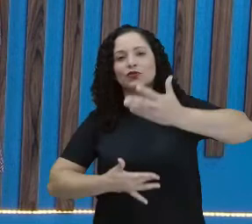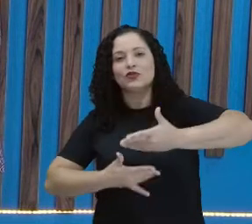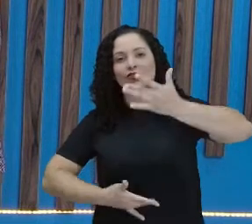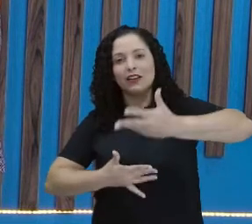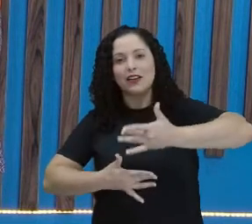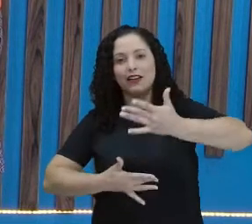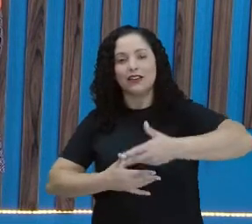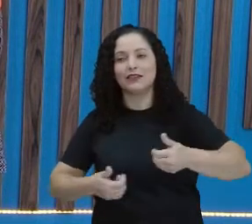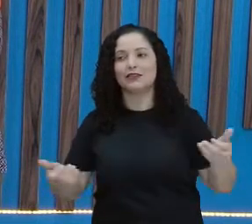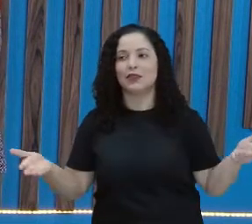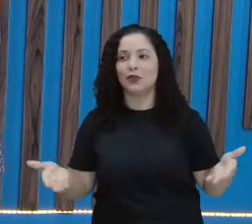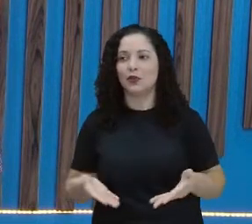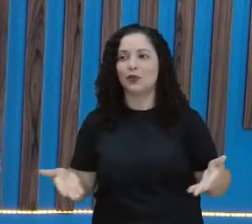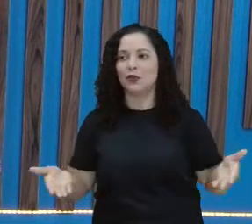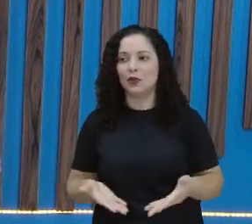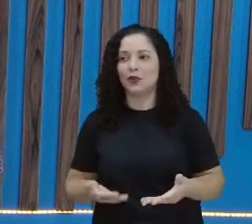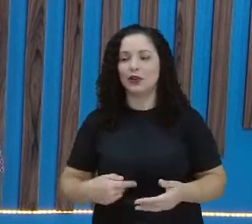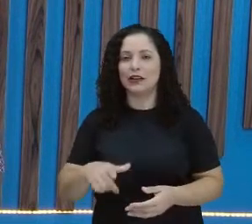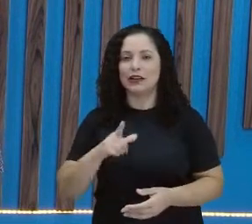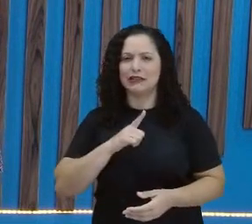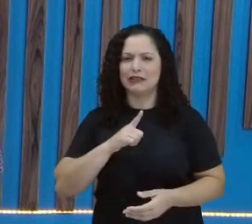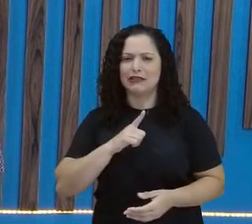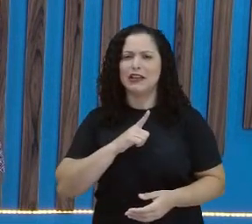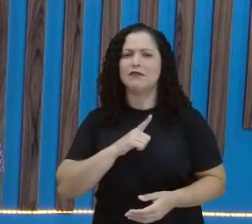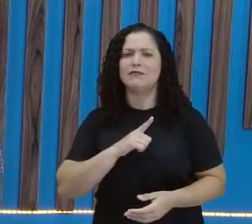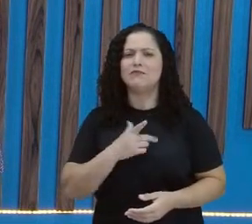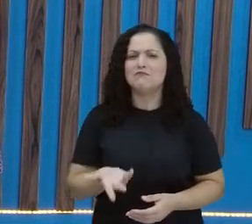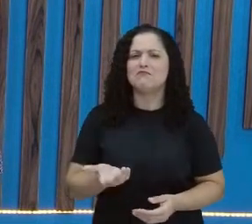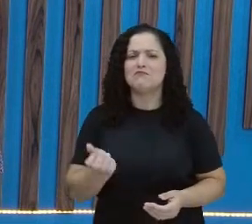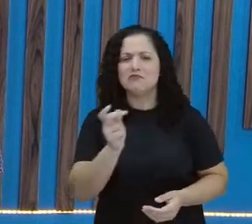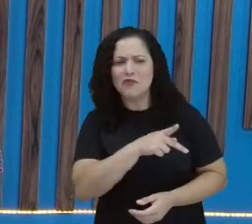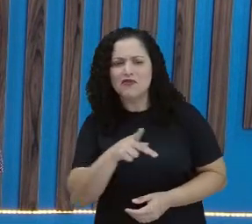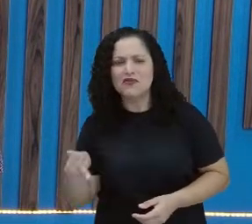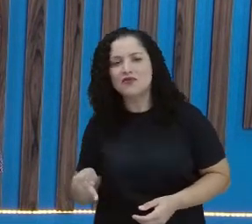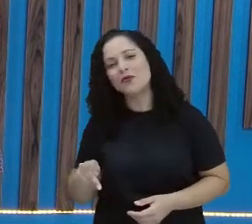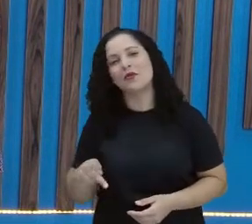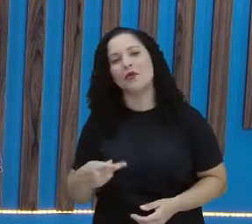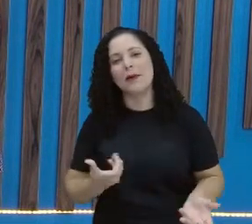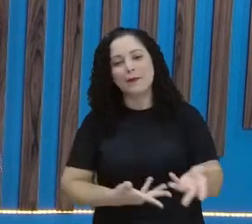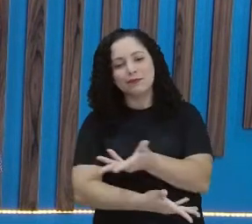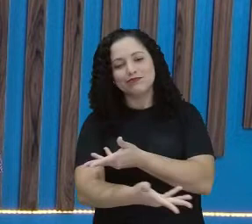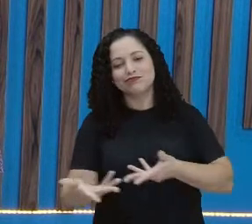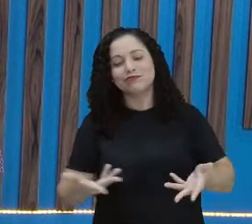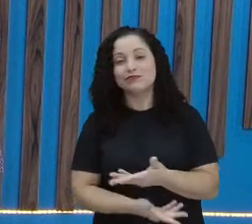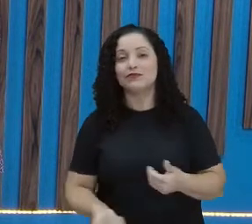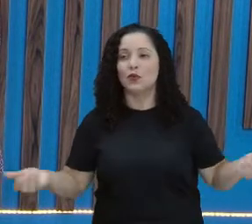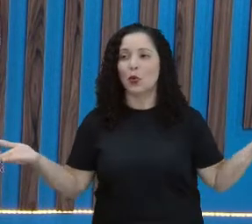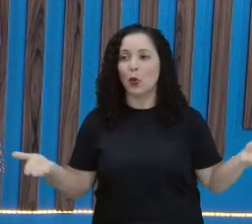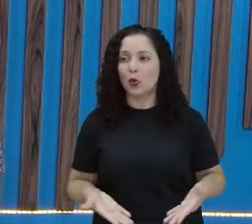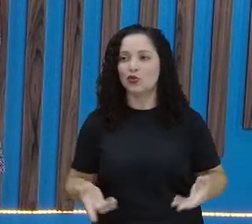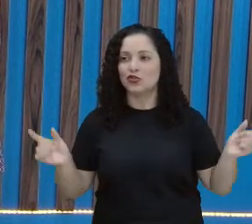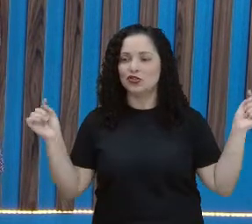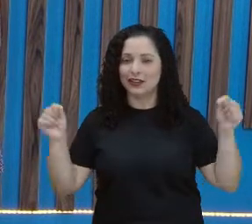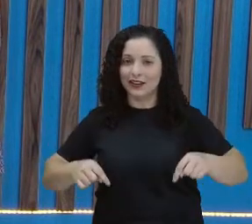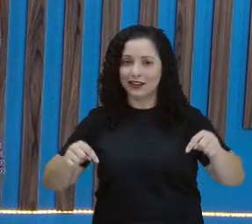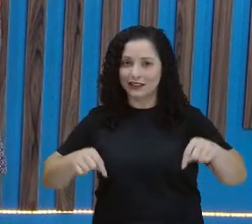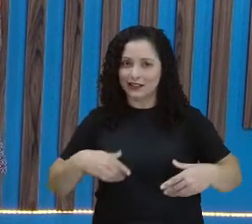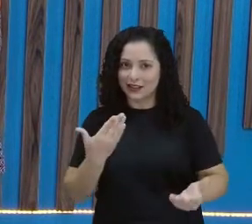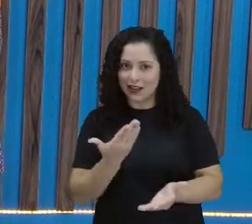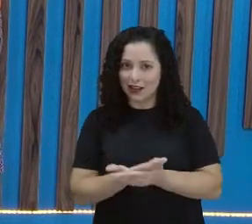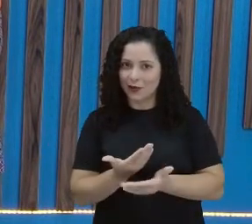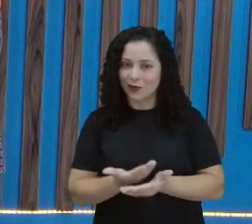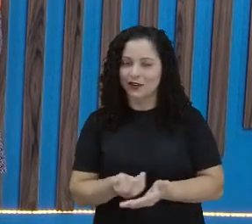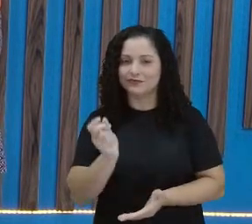todo dia temos um professor, uma professora interagindo nas aulas. E quem está hoje no chat, na nossa aula de